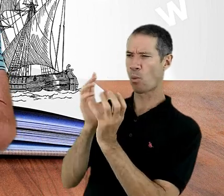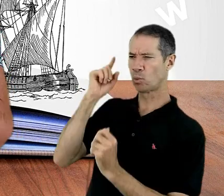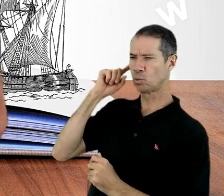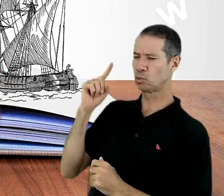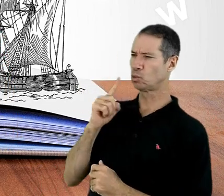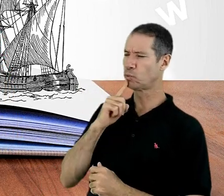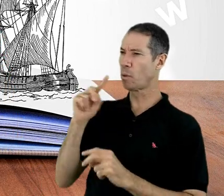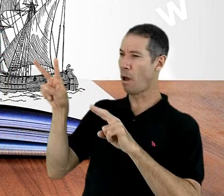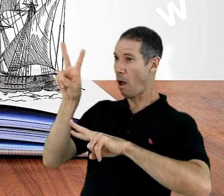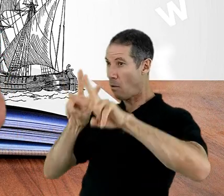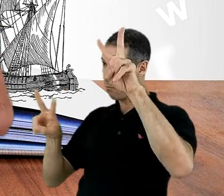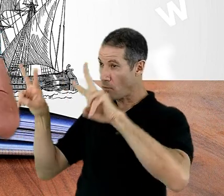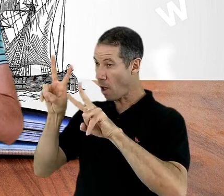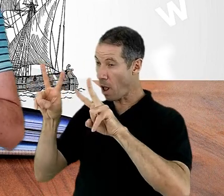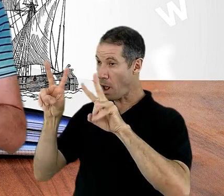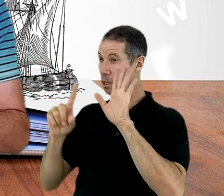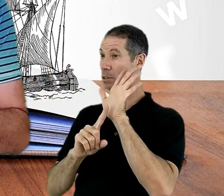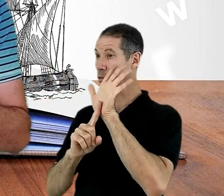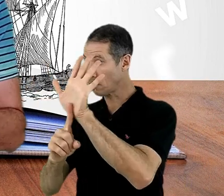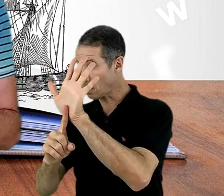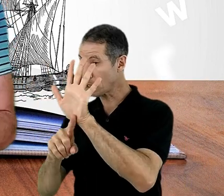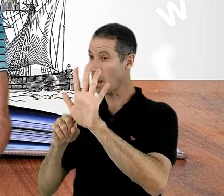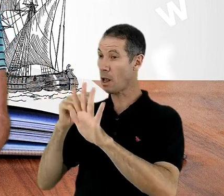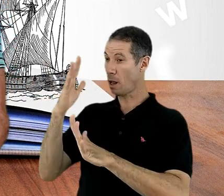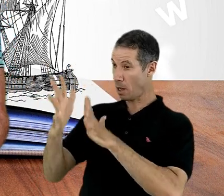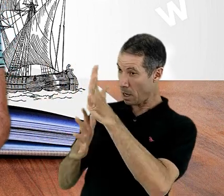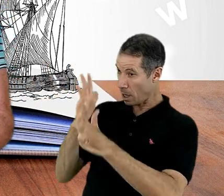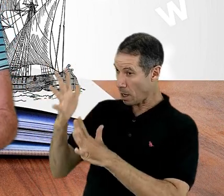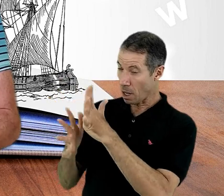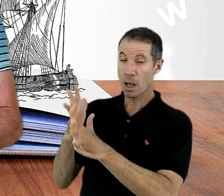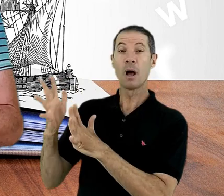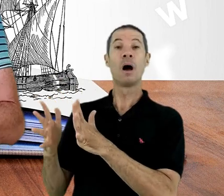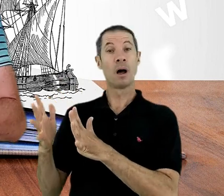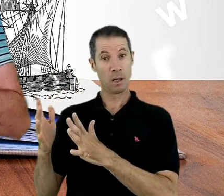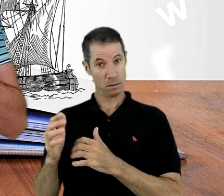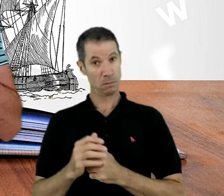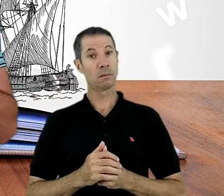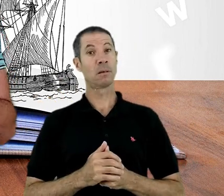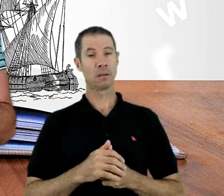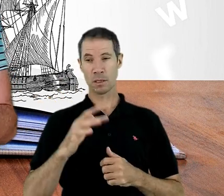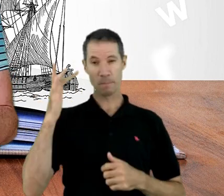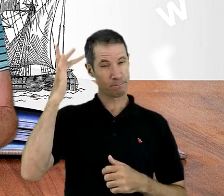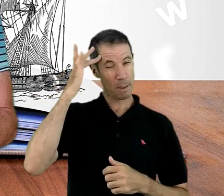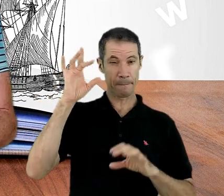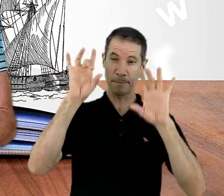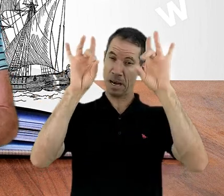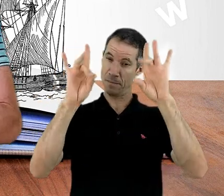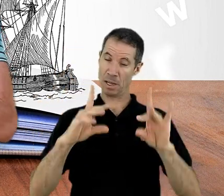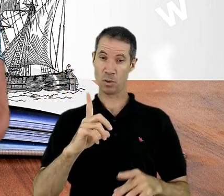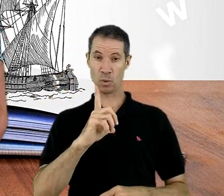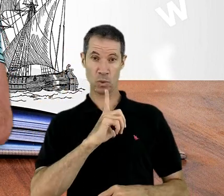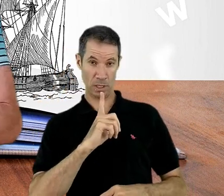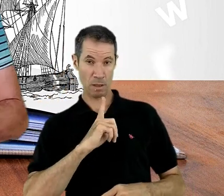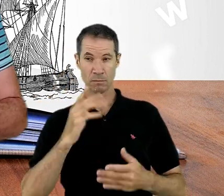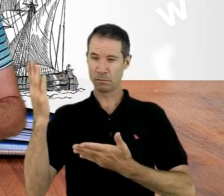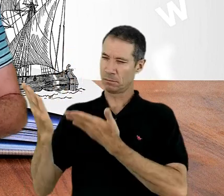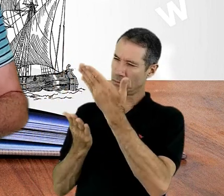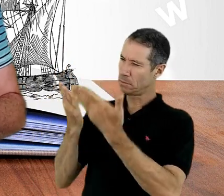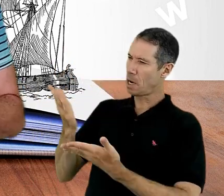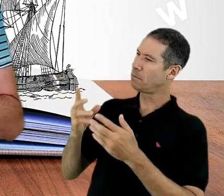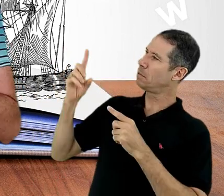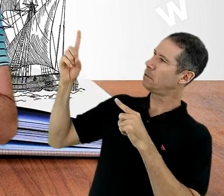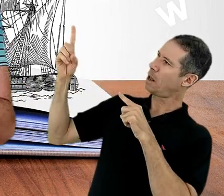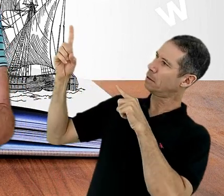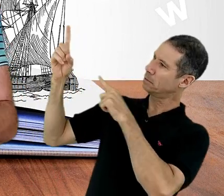eles vêm e passam essa língua com as mãos. Então, é um privilégio que temos de servir a Deus através